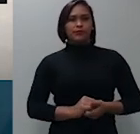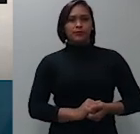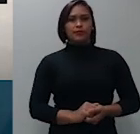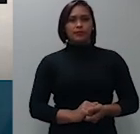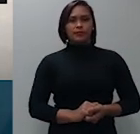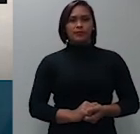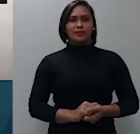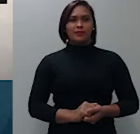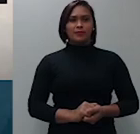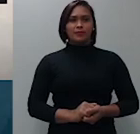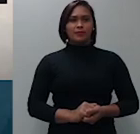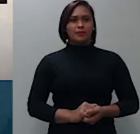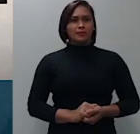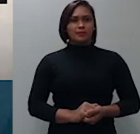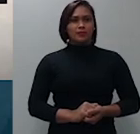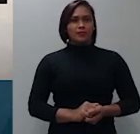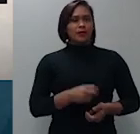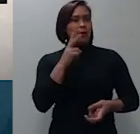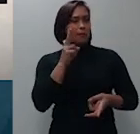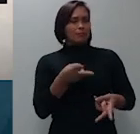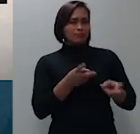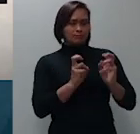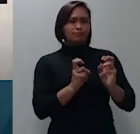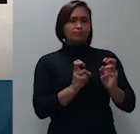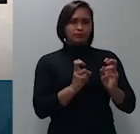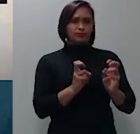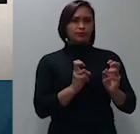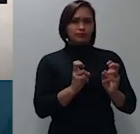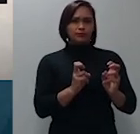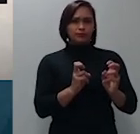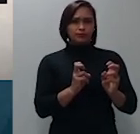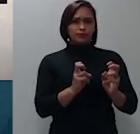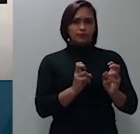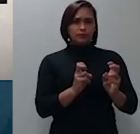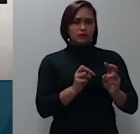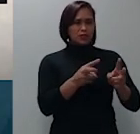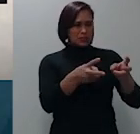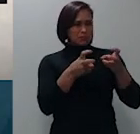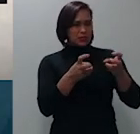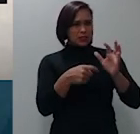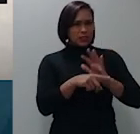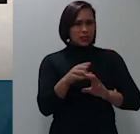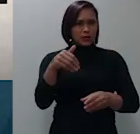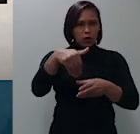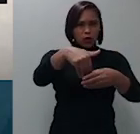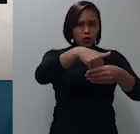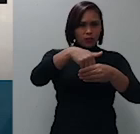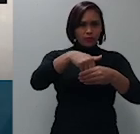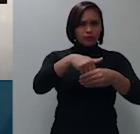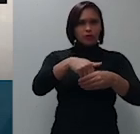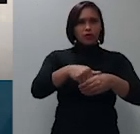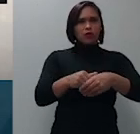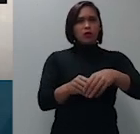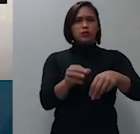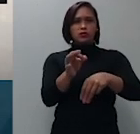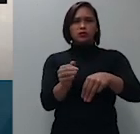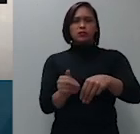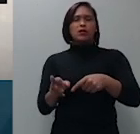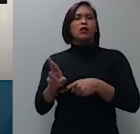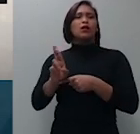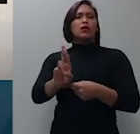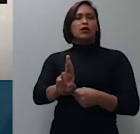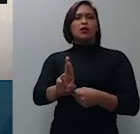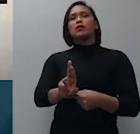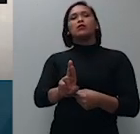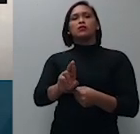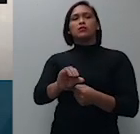vejo que o voto da evidente prestigia aquele